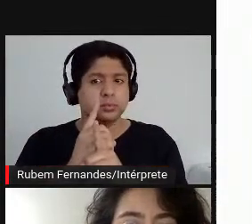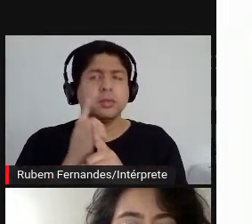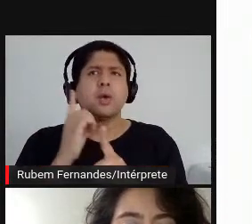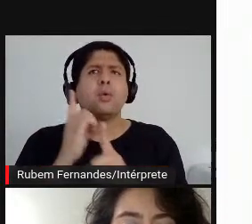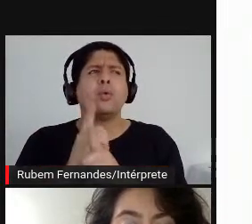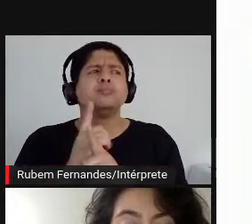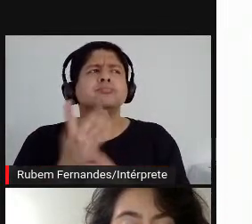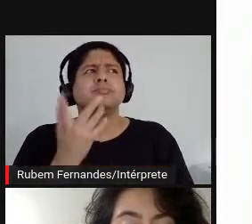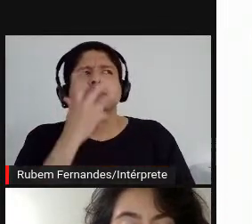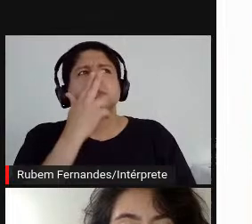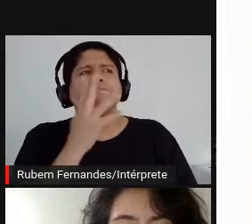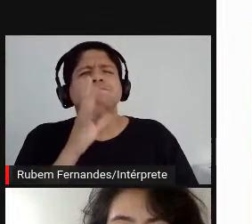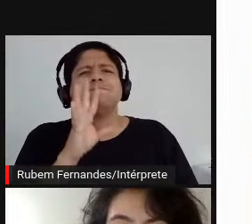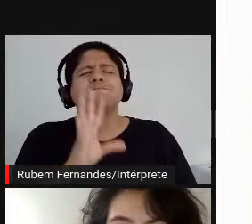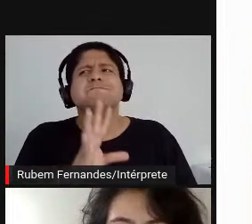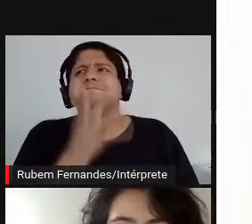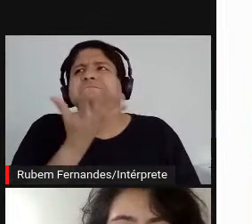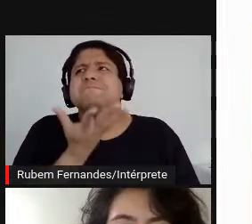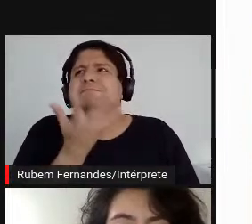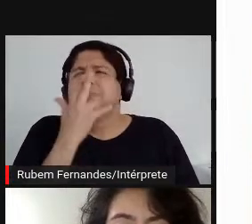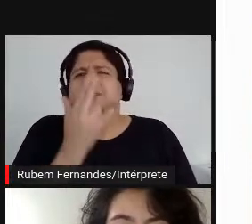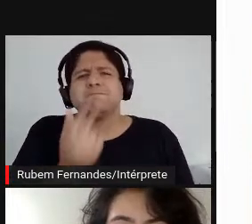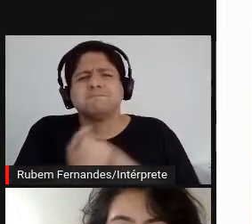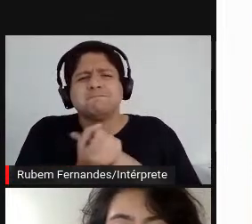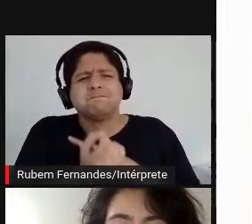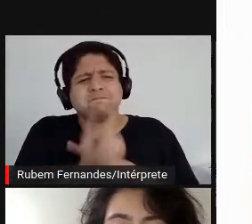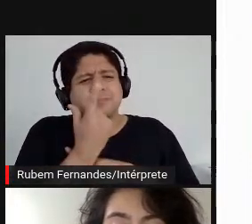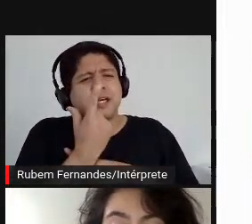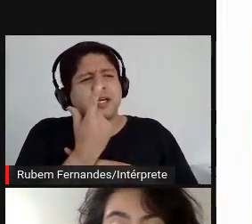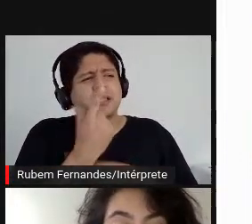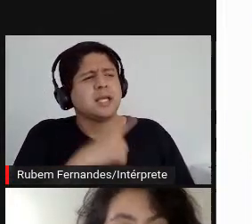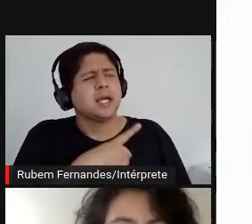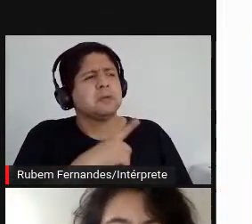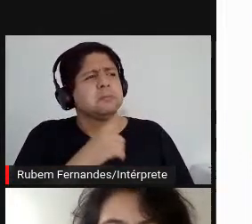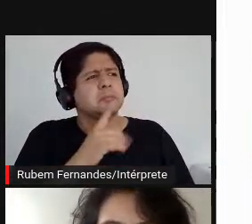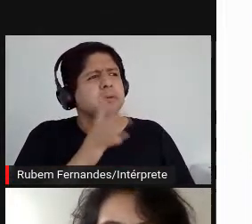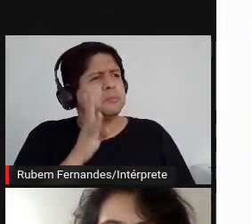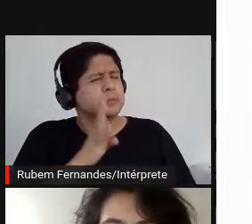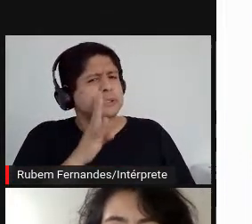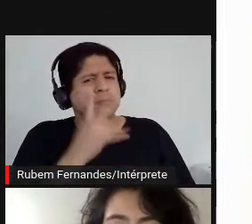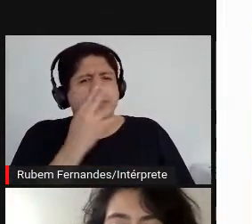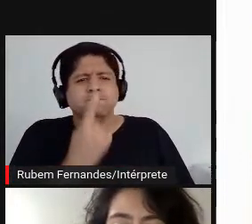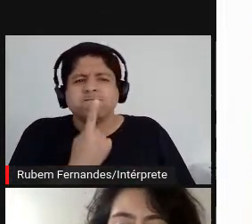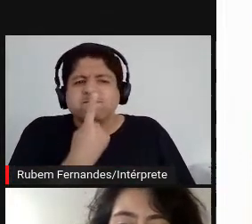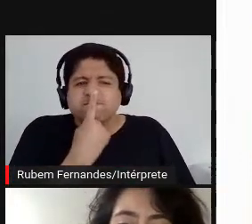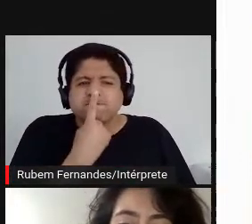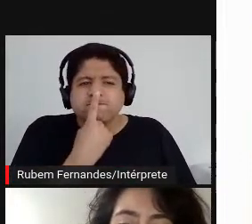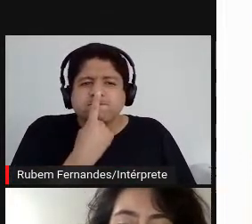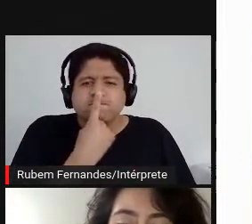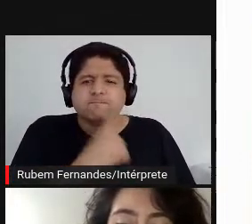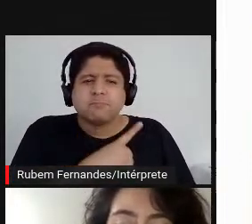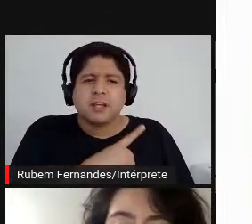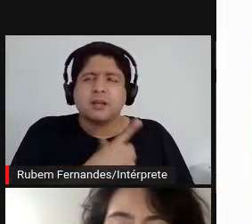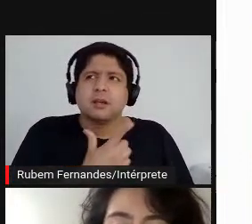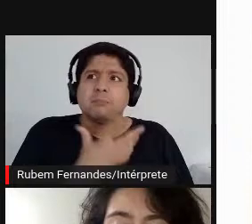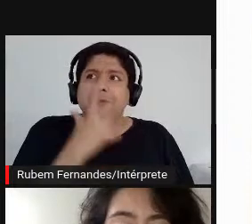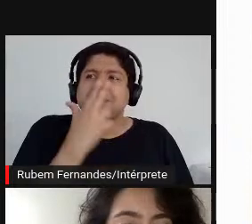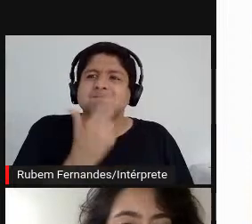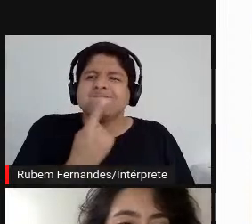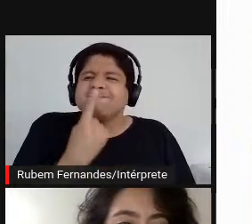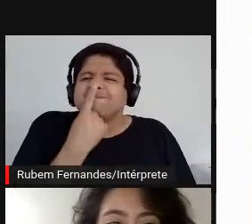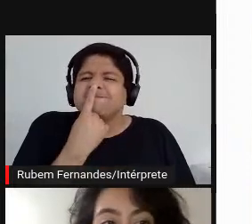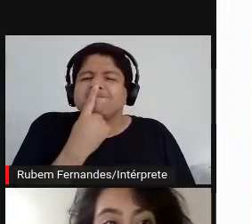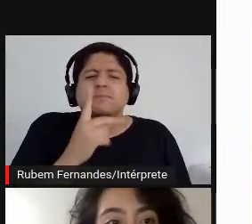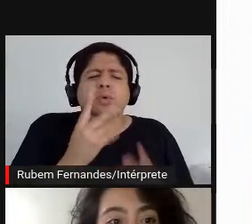de uma forma muito estranha e muito interessante, muito íntima, mas de uma intimidade que